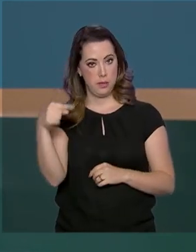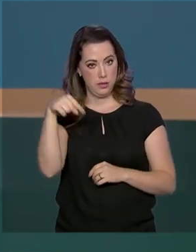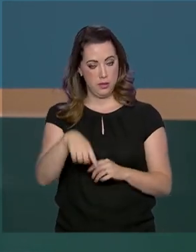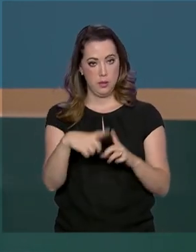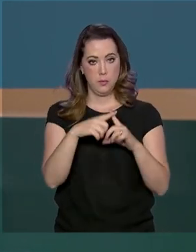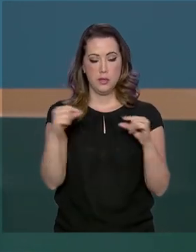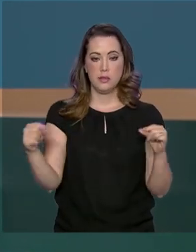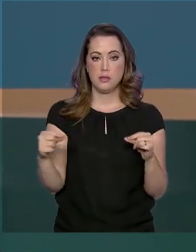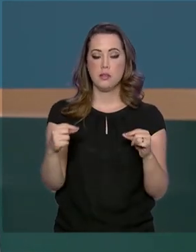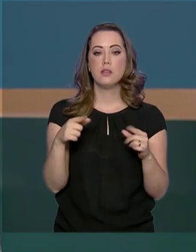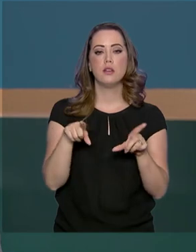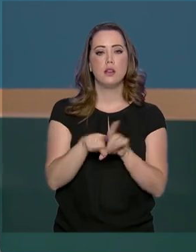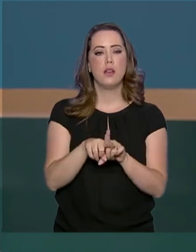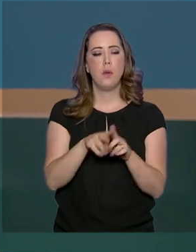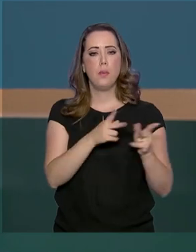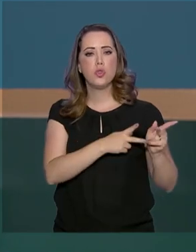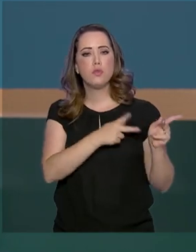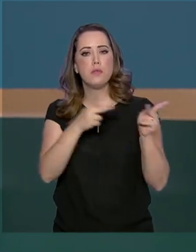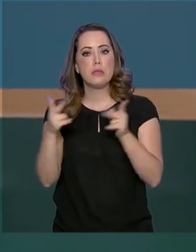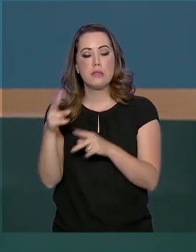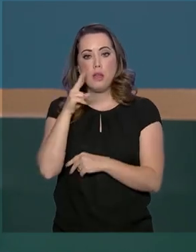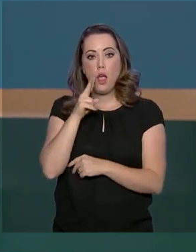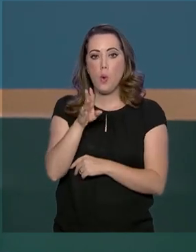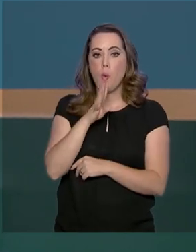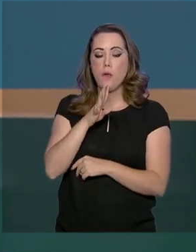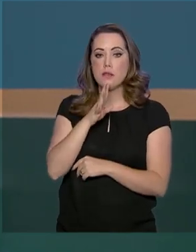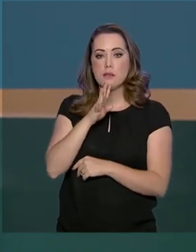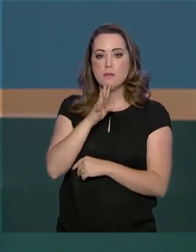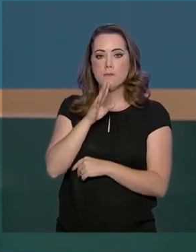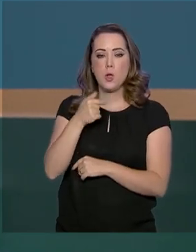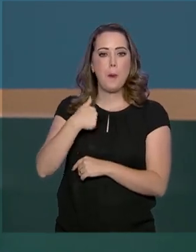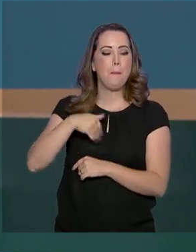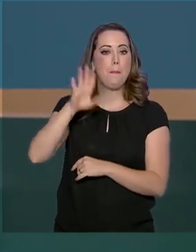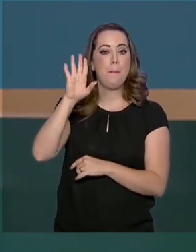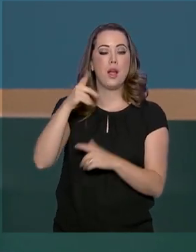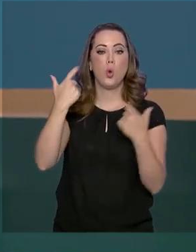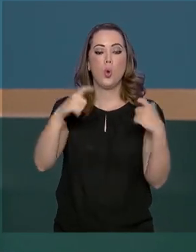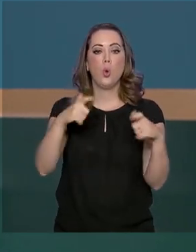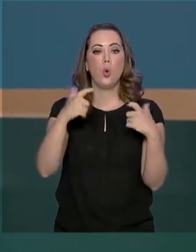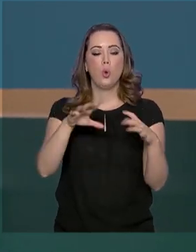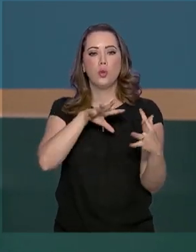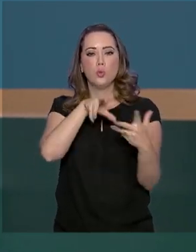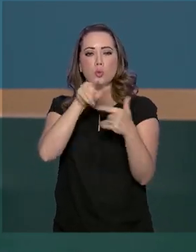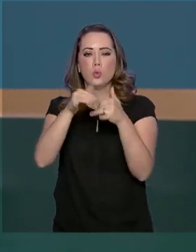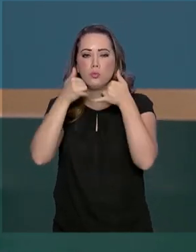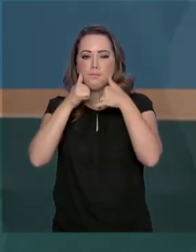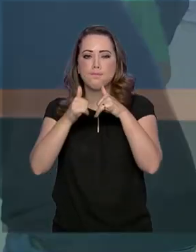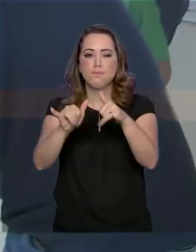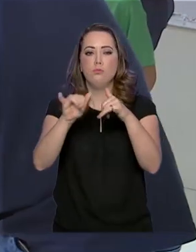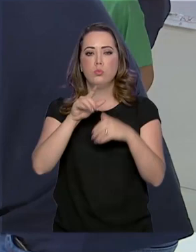Quem visita o evento pode fazer uma simulação virtual e conhecer a maior hidrelétrica do mundo.